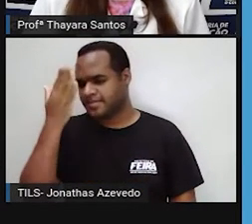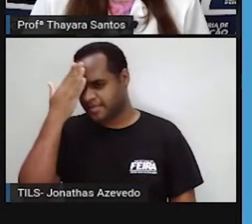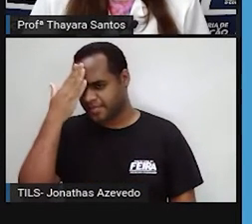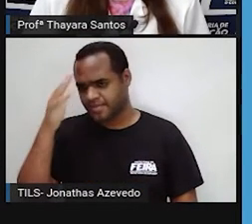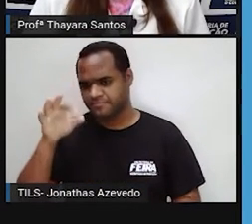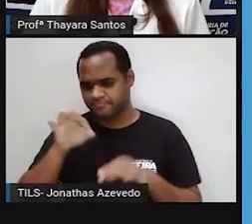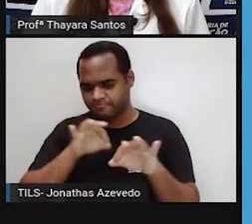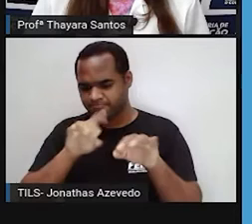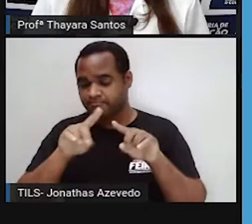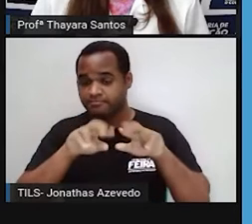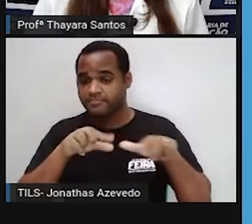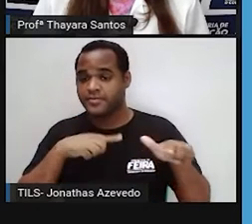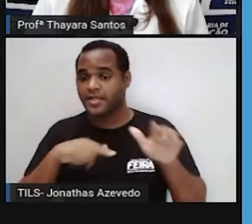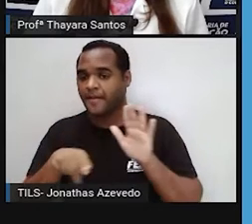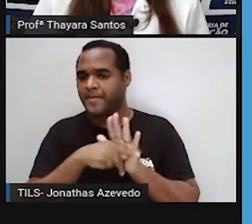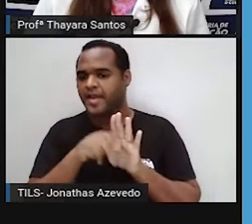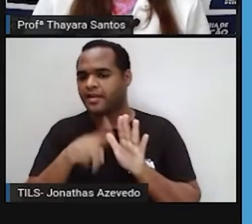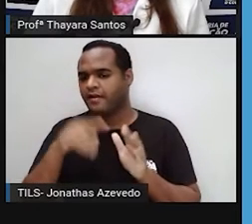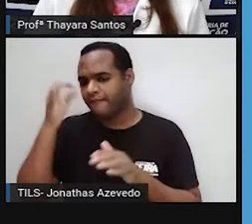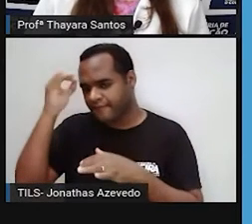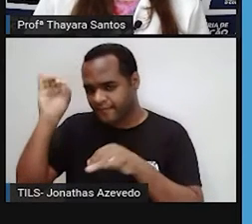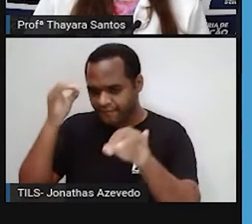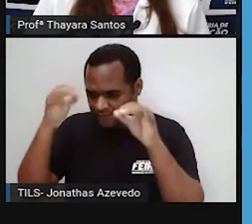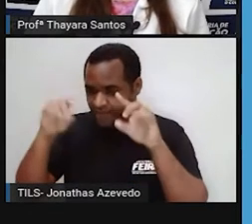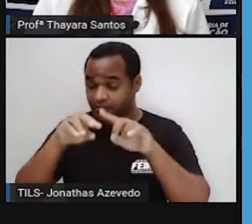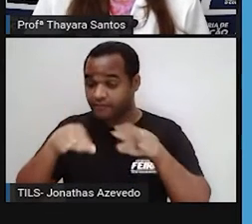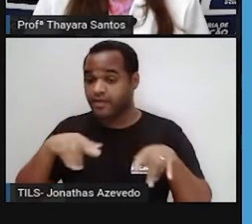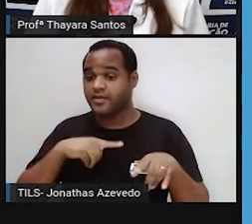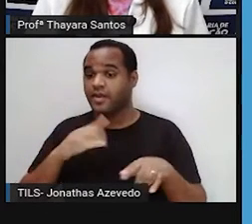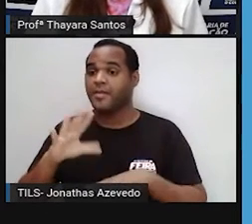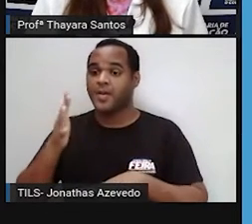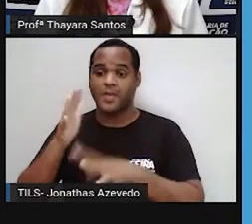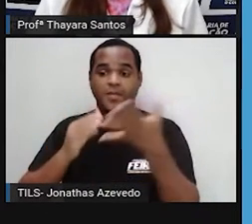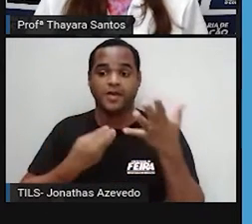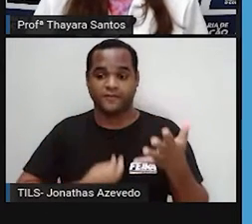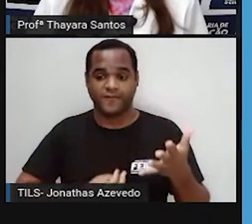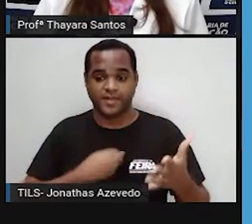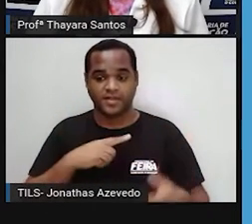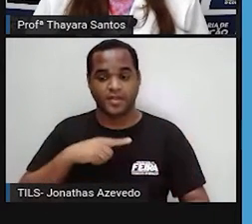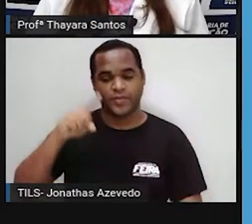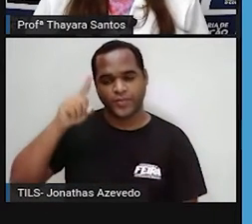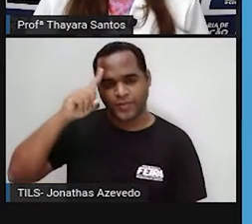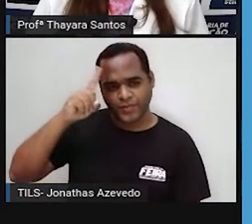a nossa parte para evitar todos esses impactos que estão acontecendo no nosso planeta.